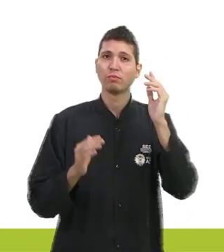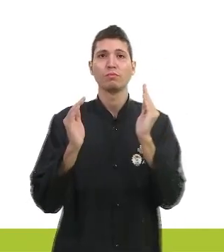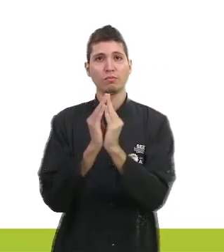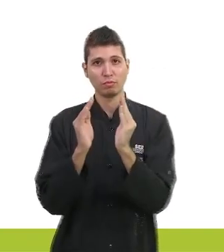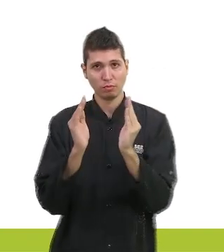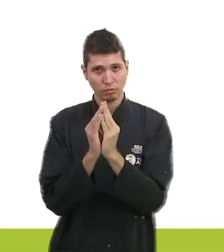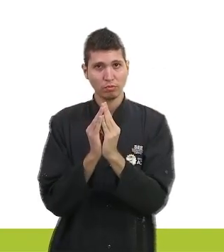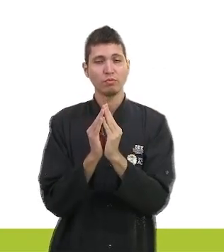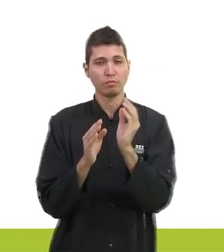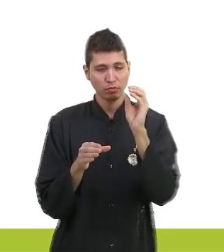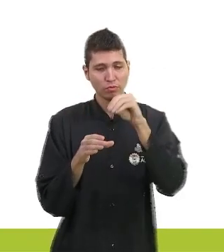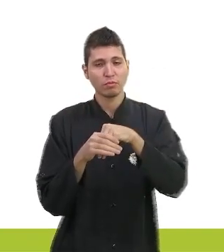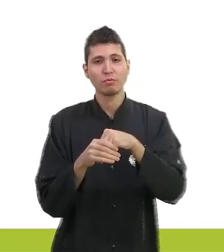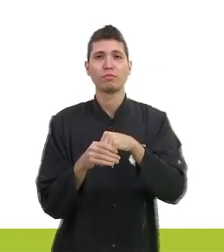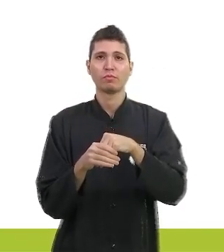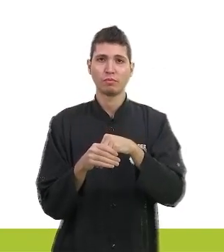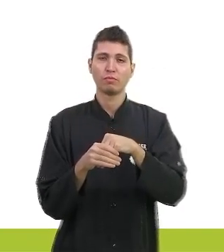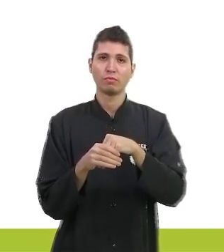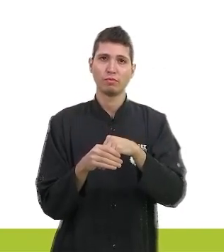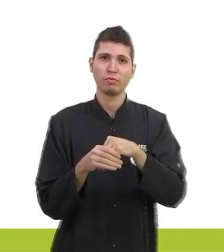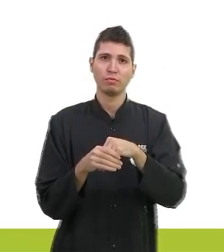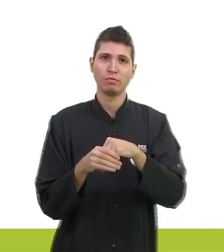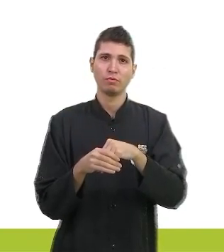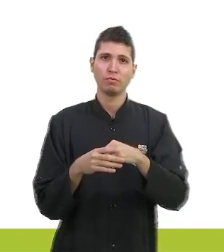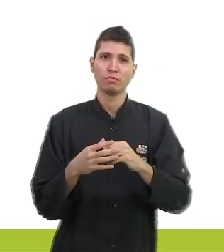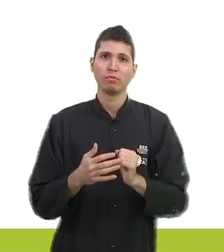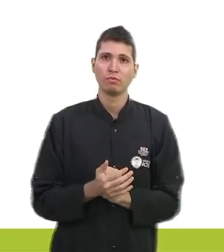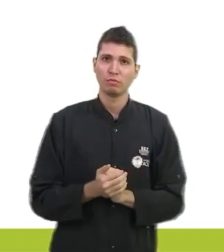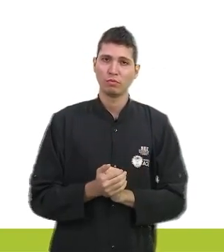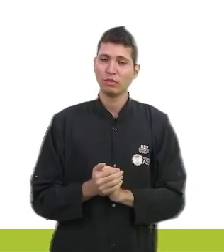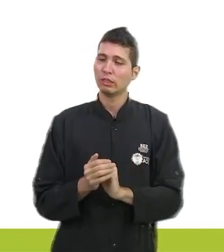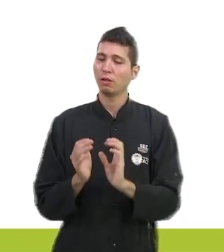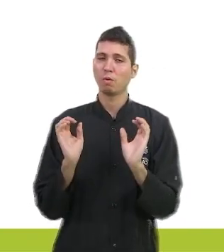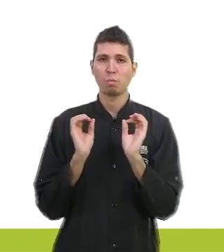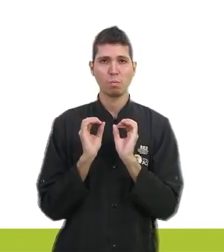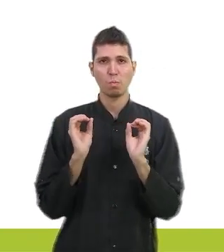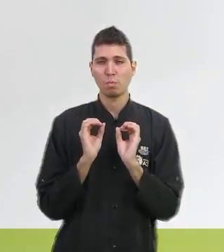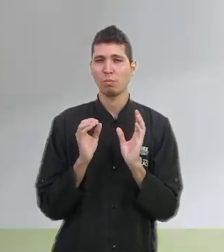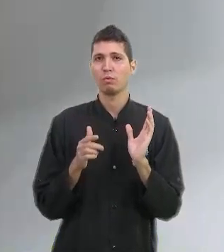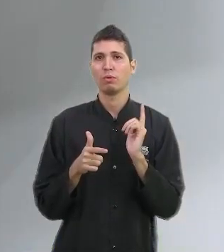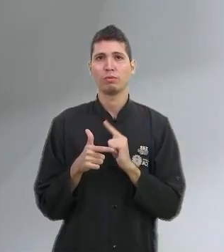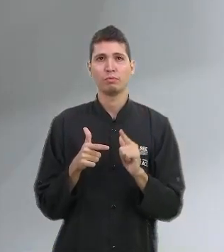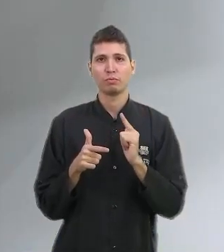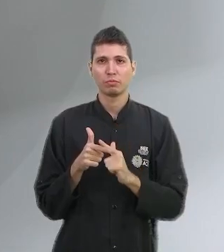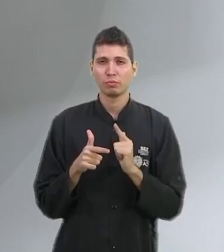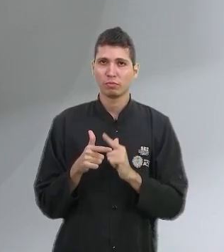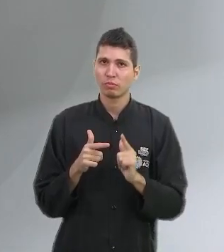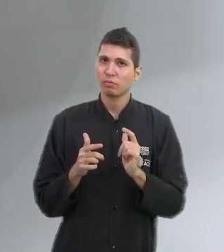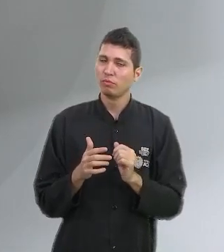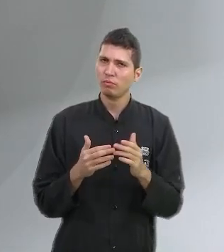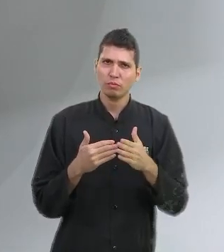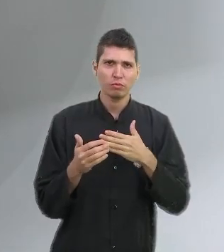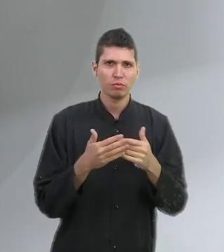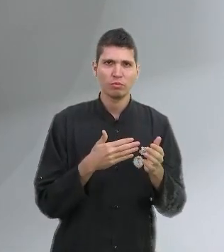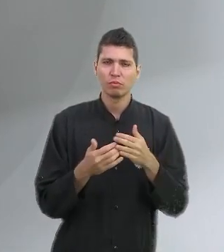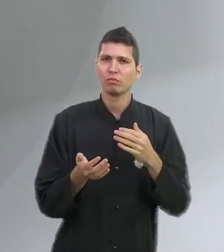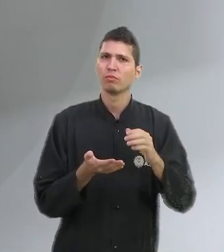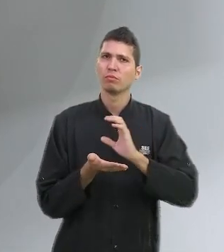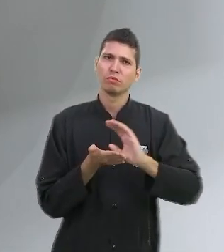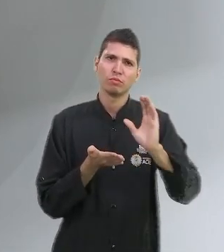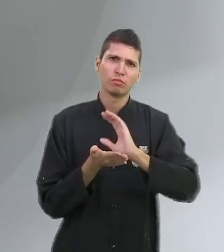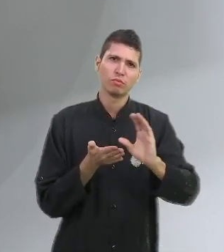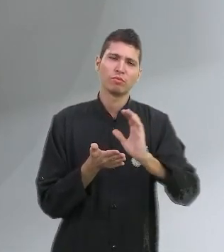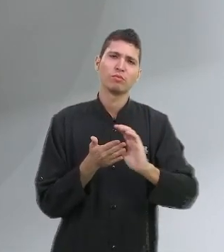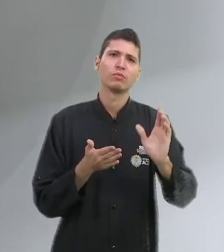realizados a qualquer momento sem complicação. Todos os investimentos que possuem